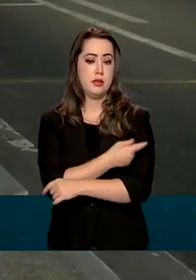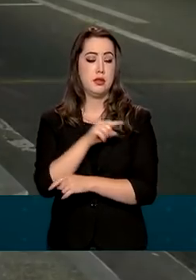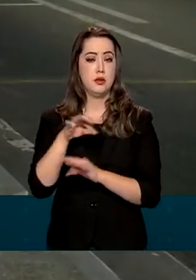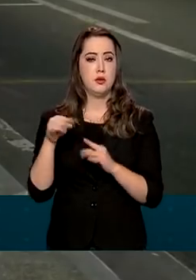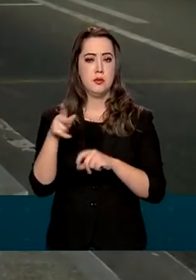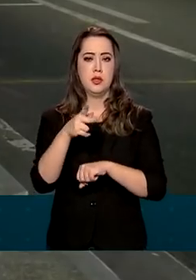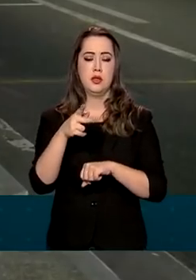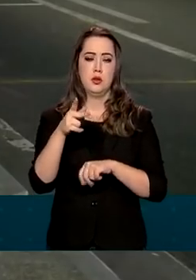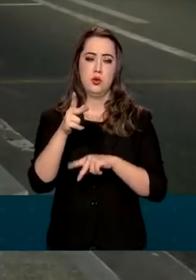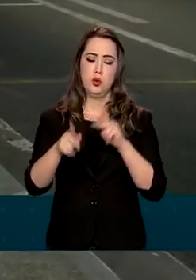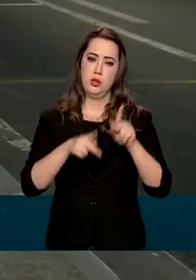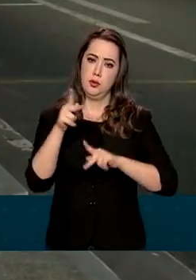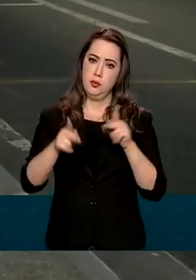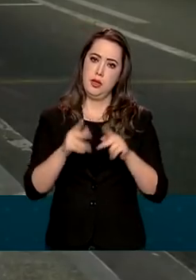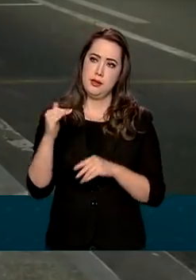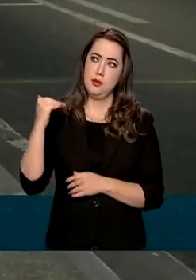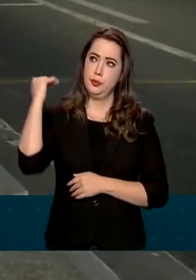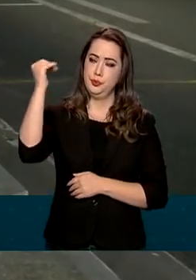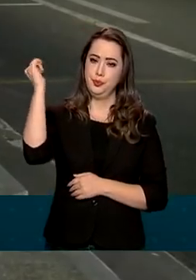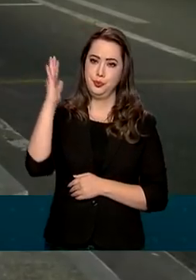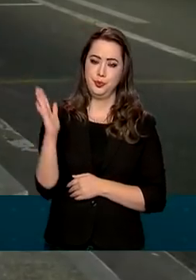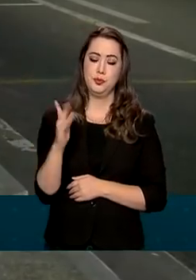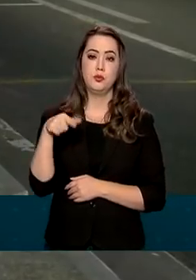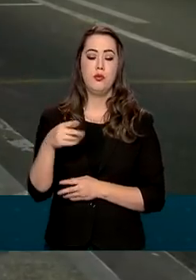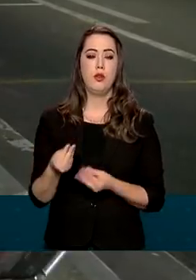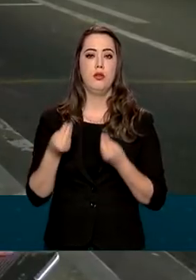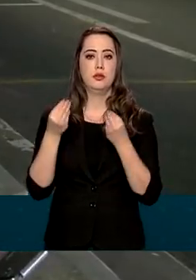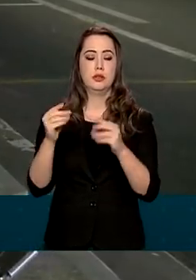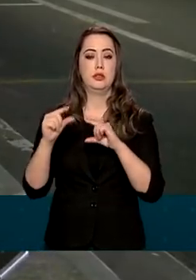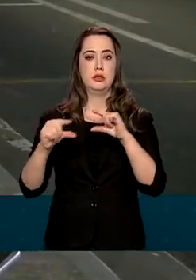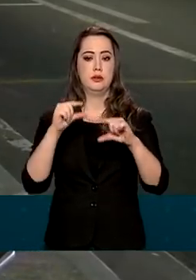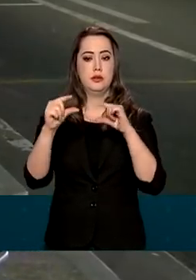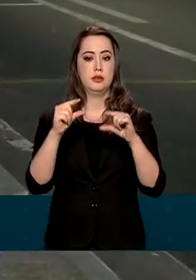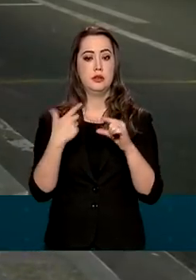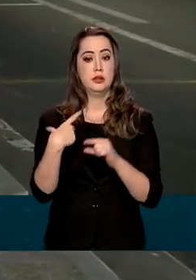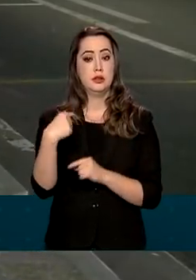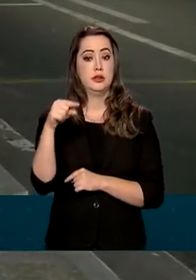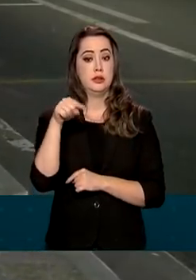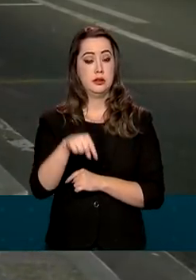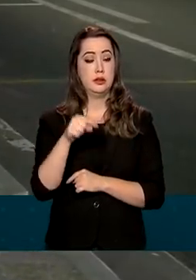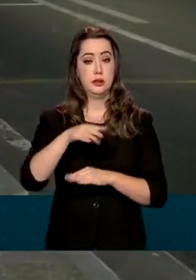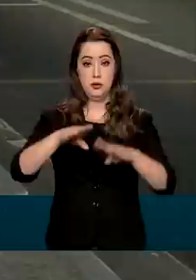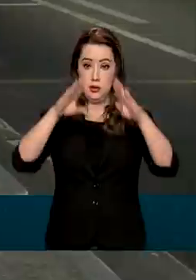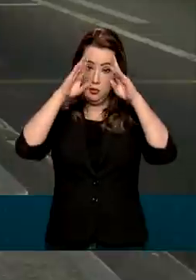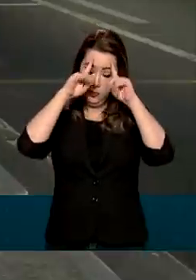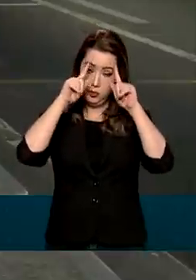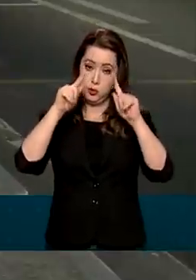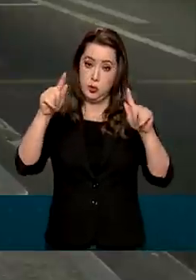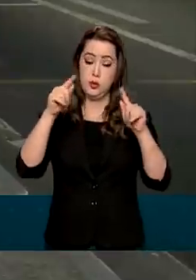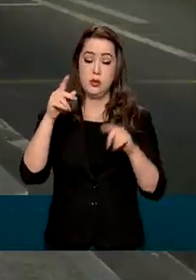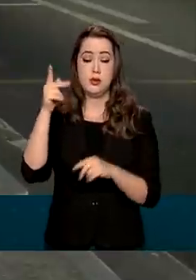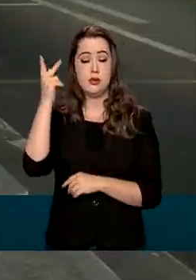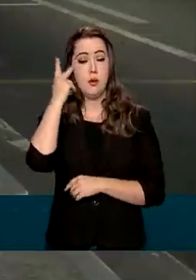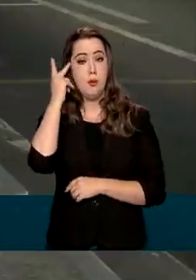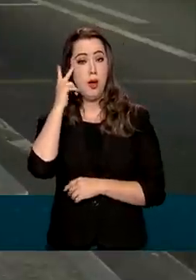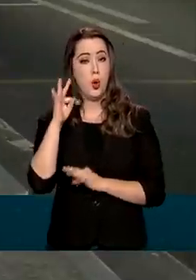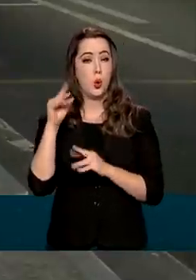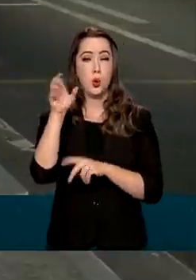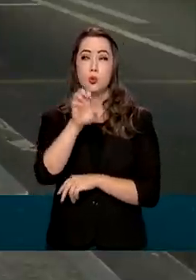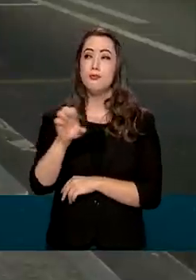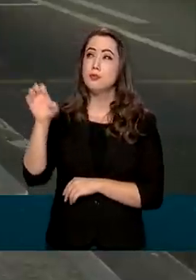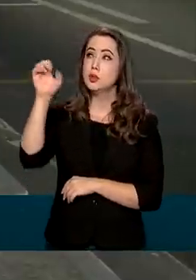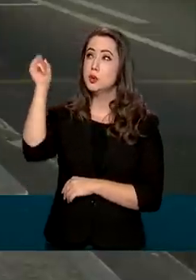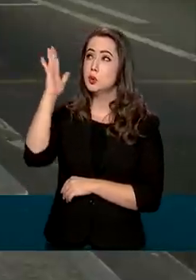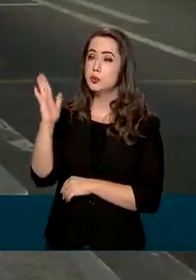-19 para toda a população adulta do país. Essas doses saem aqui, deixam aqui o aeroporto de Guarulhos, em São Paulo, e seguem para todas as